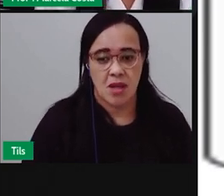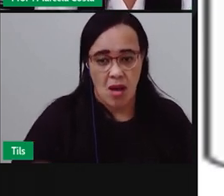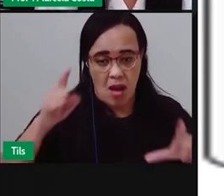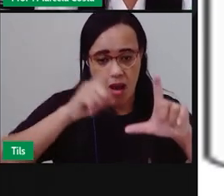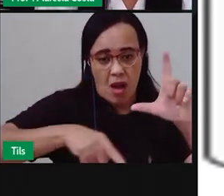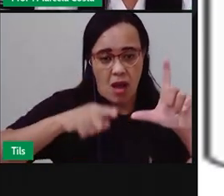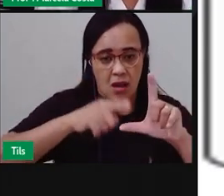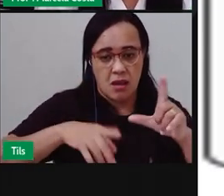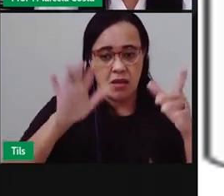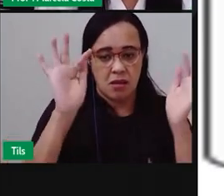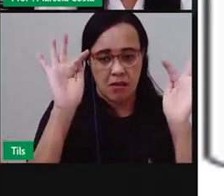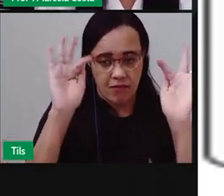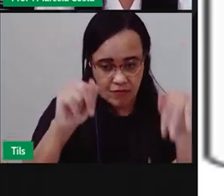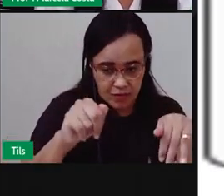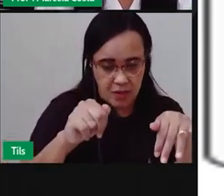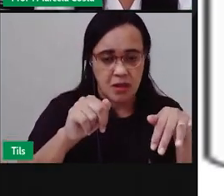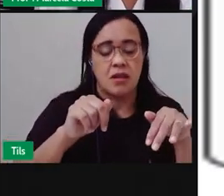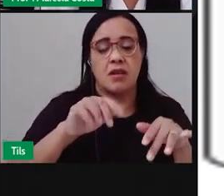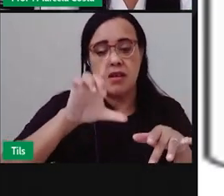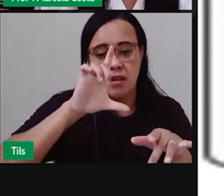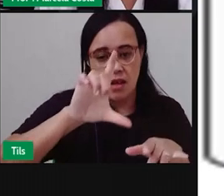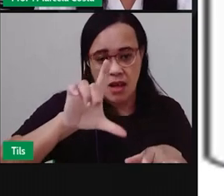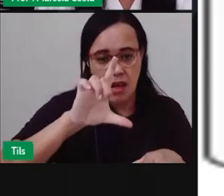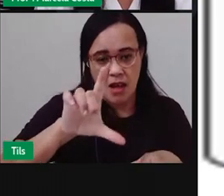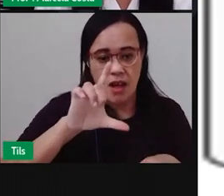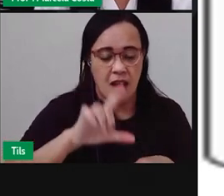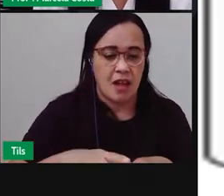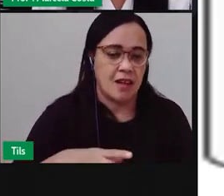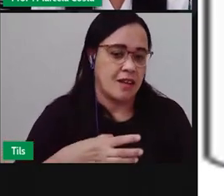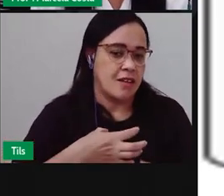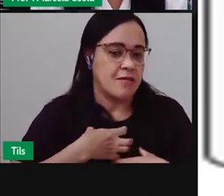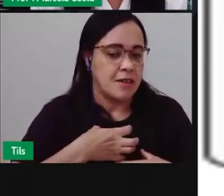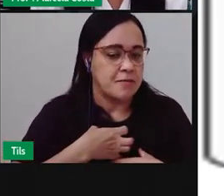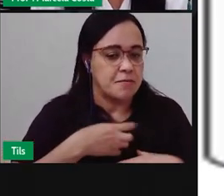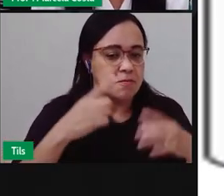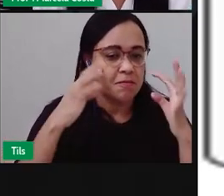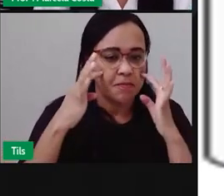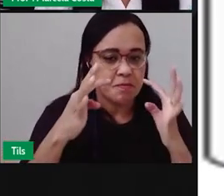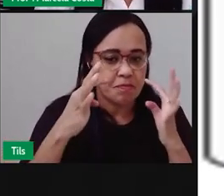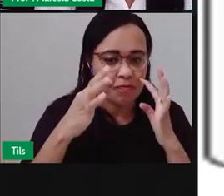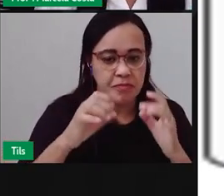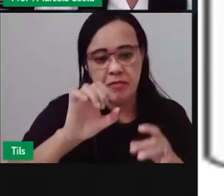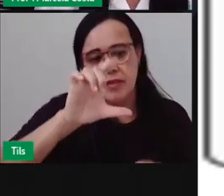L Que vai produzir o som de Lê